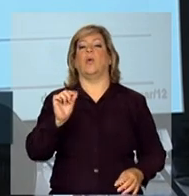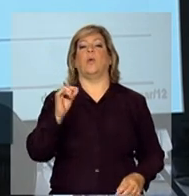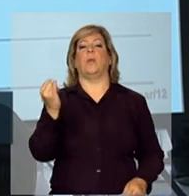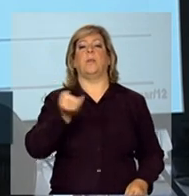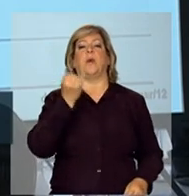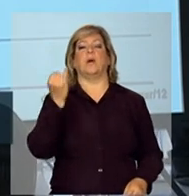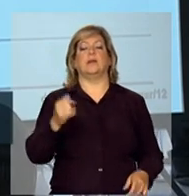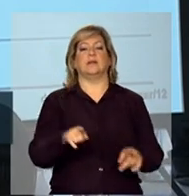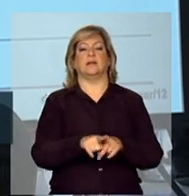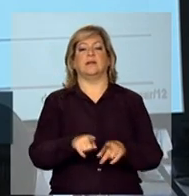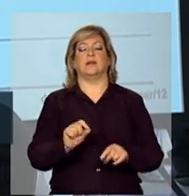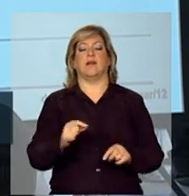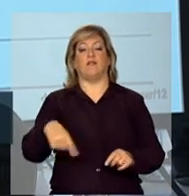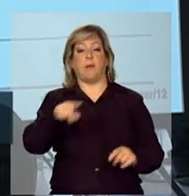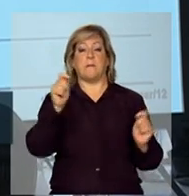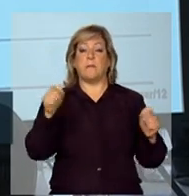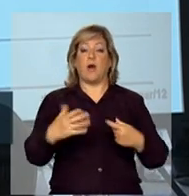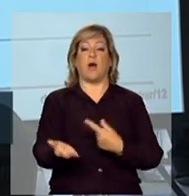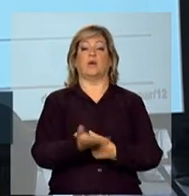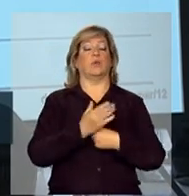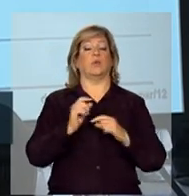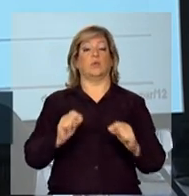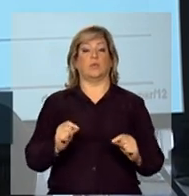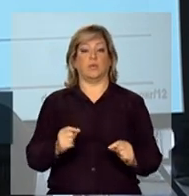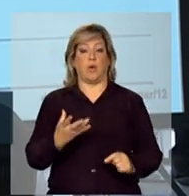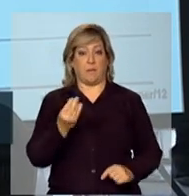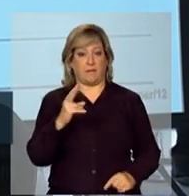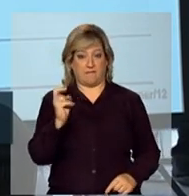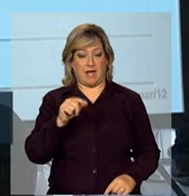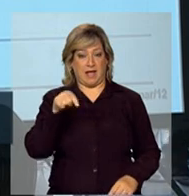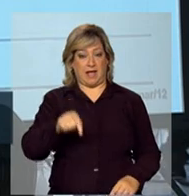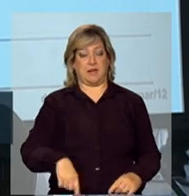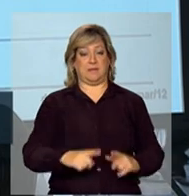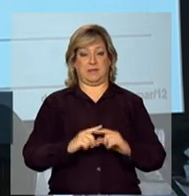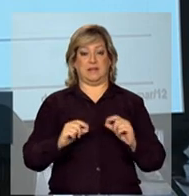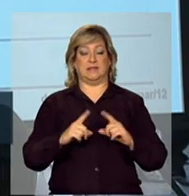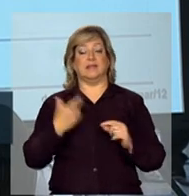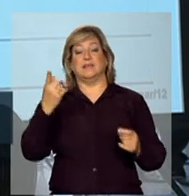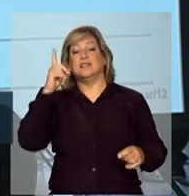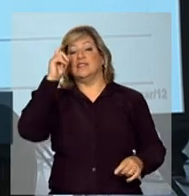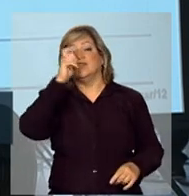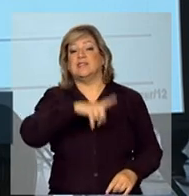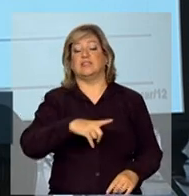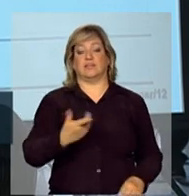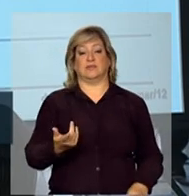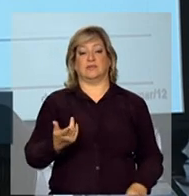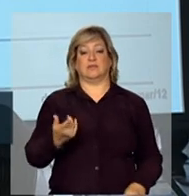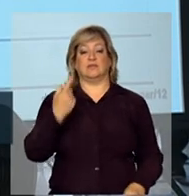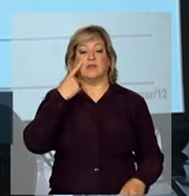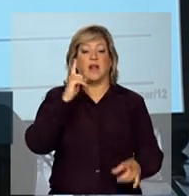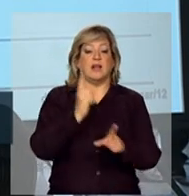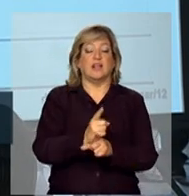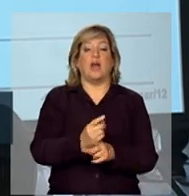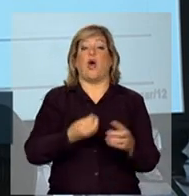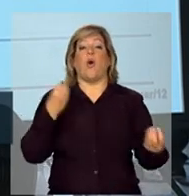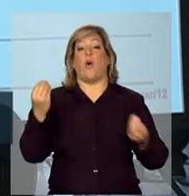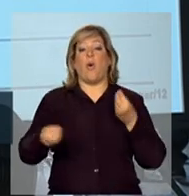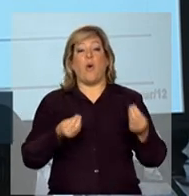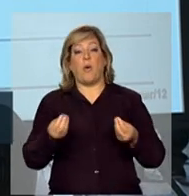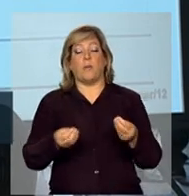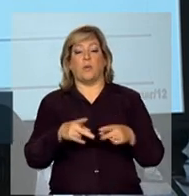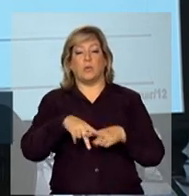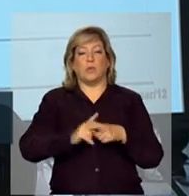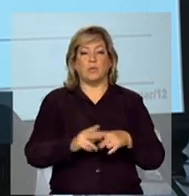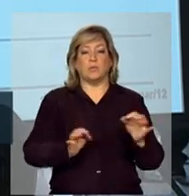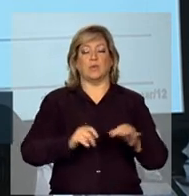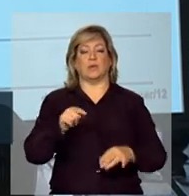os senhores possam nos ajudar. Muitas vezes, aqui de Brasília, é difícil identificar como reformular esses cursos, como